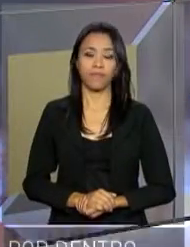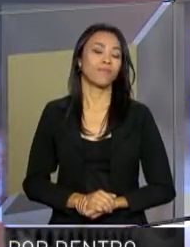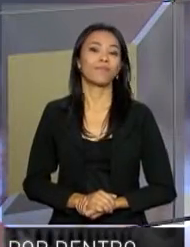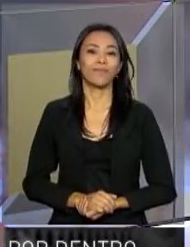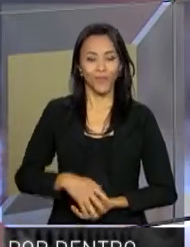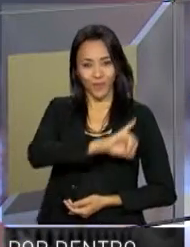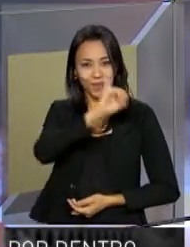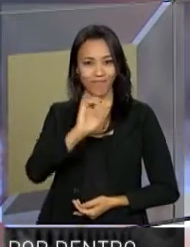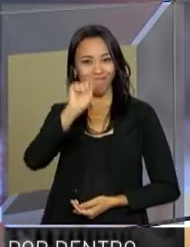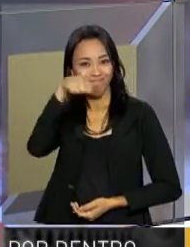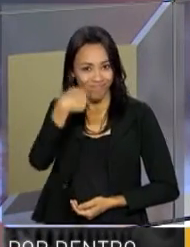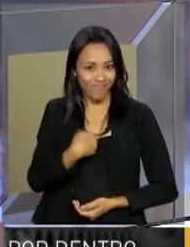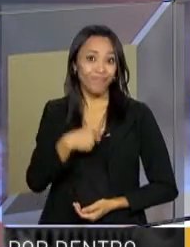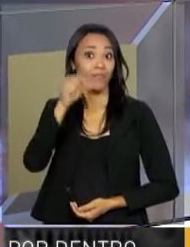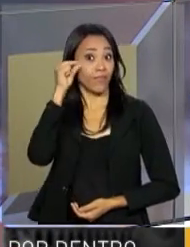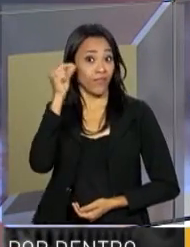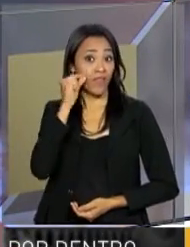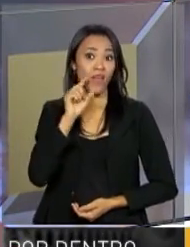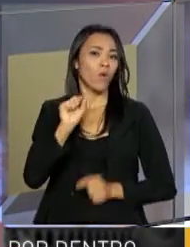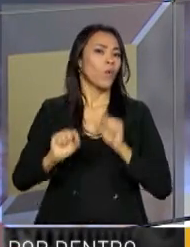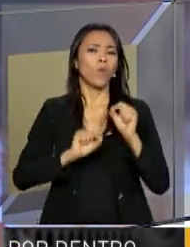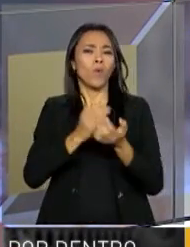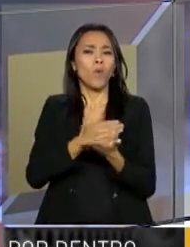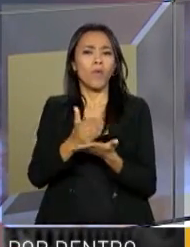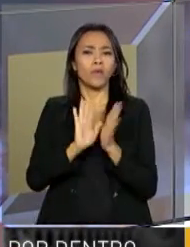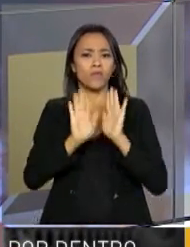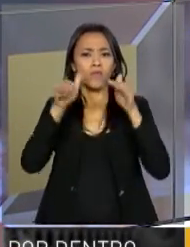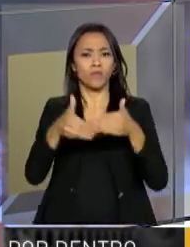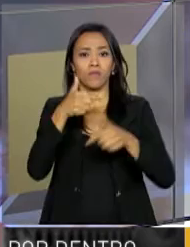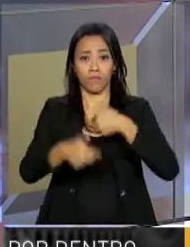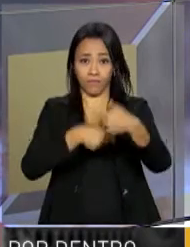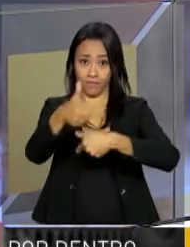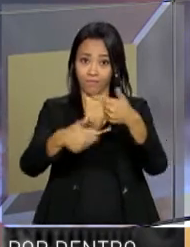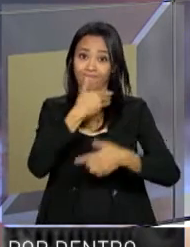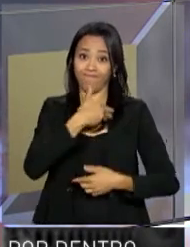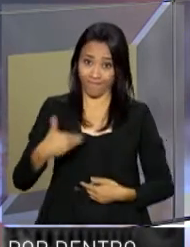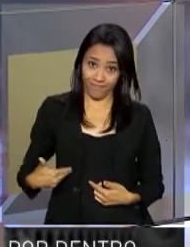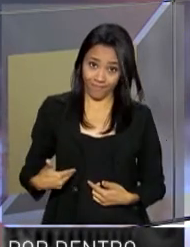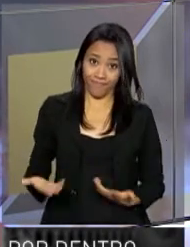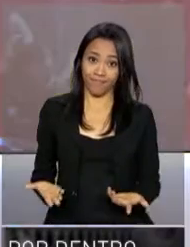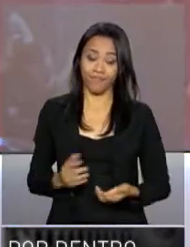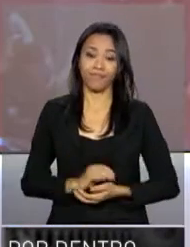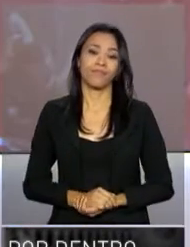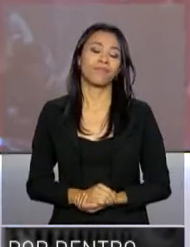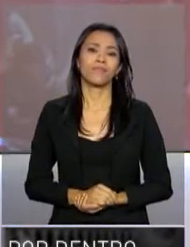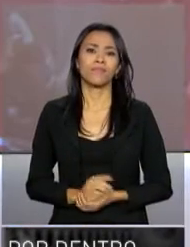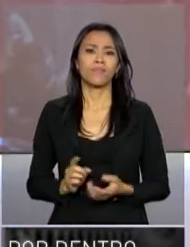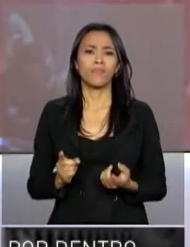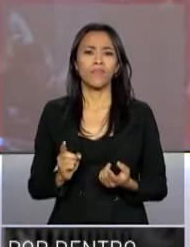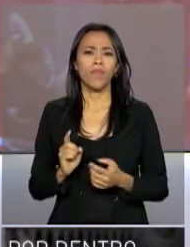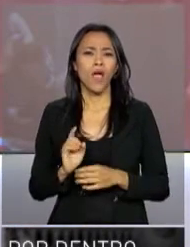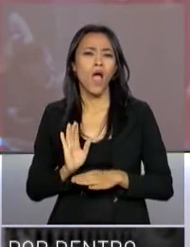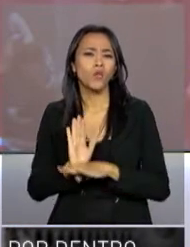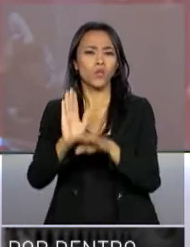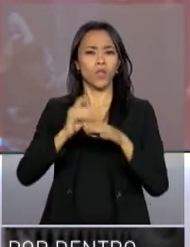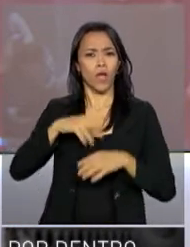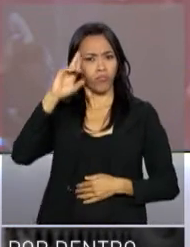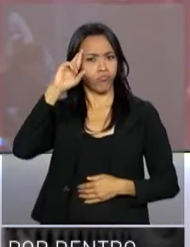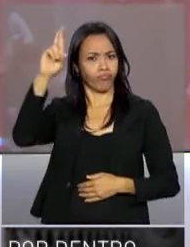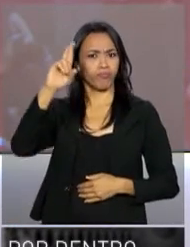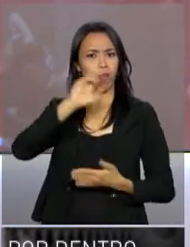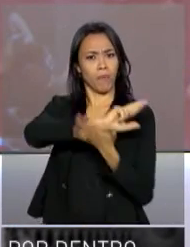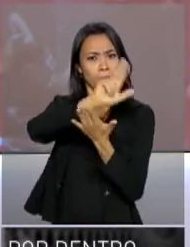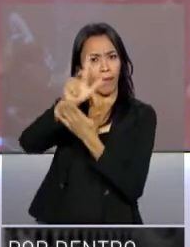Olá, eu sou Renata Corsini e começa agora mais um programa Por Dentro do Governo. Ajudar os gestores